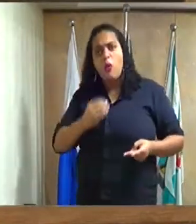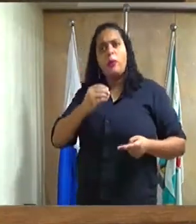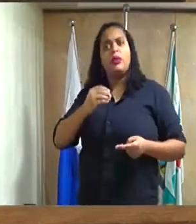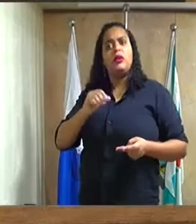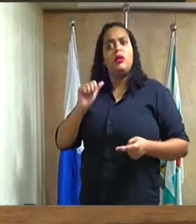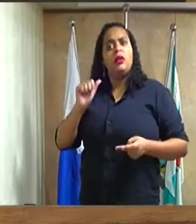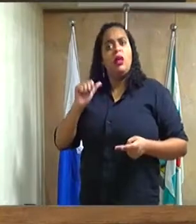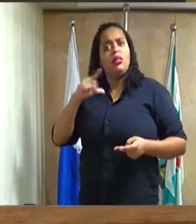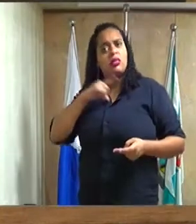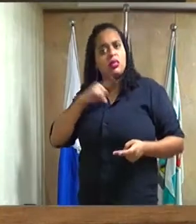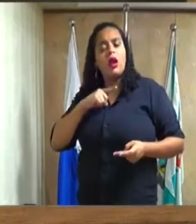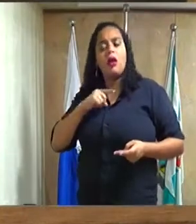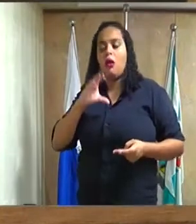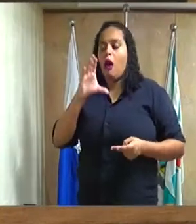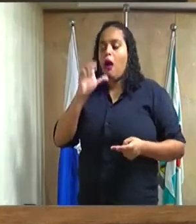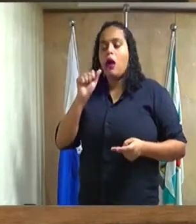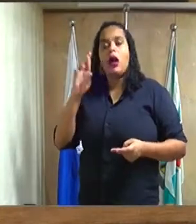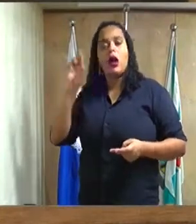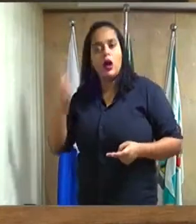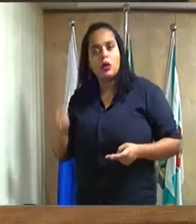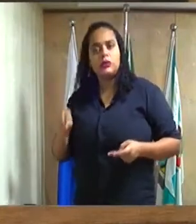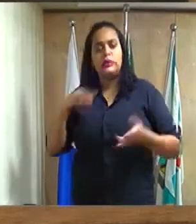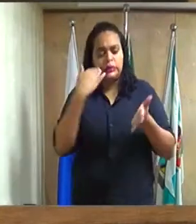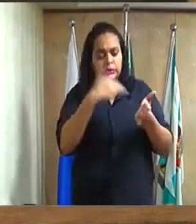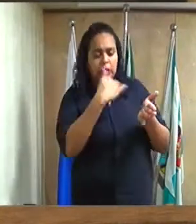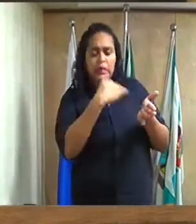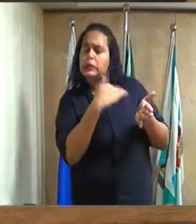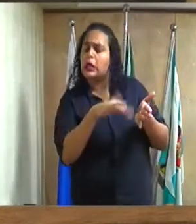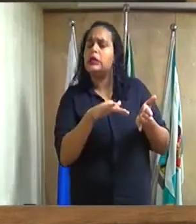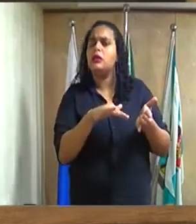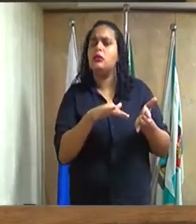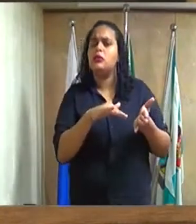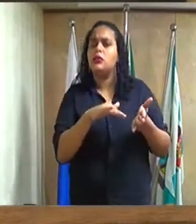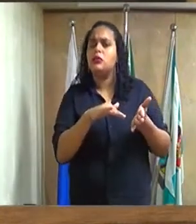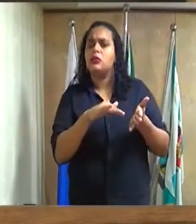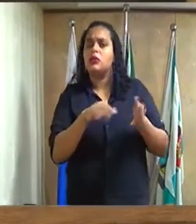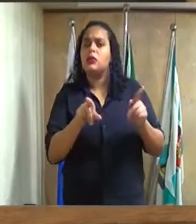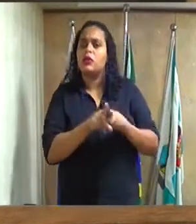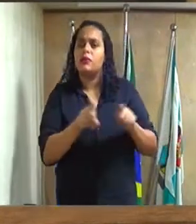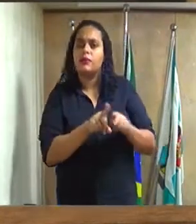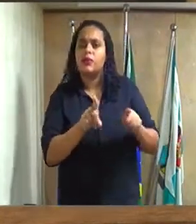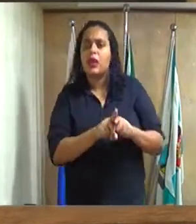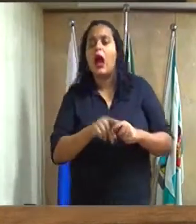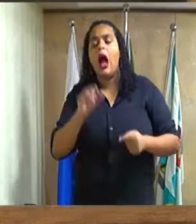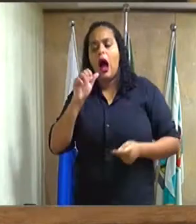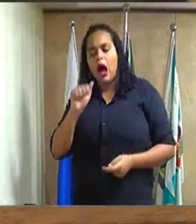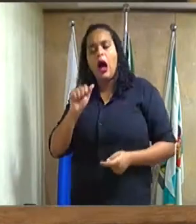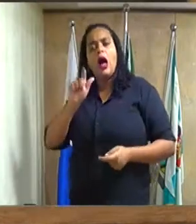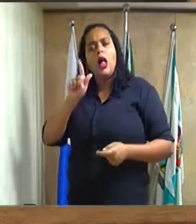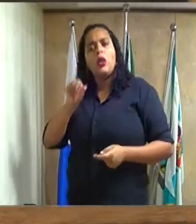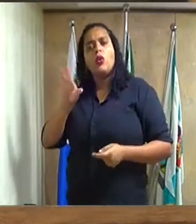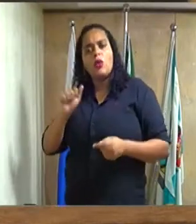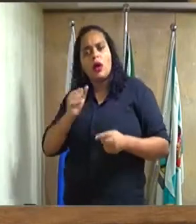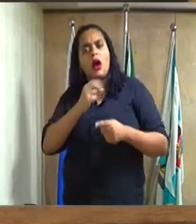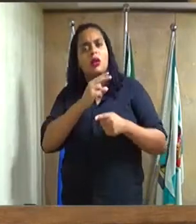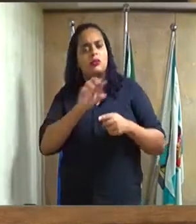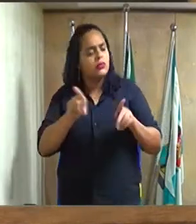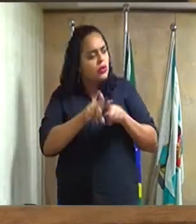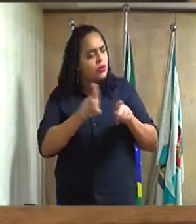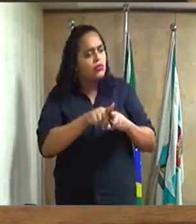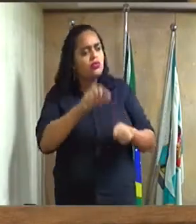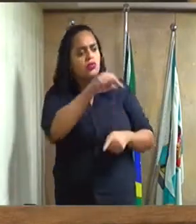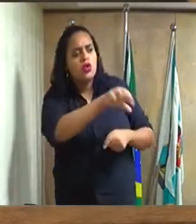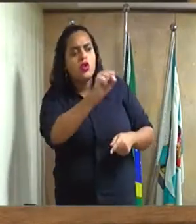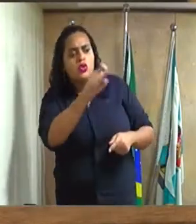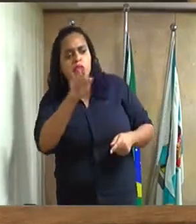importante nessa Secretaria, de que o mesmo aluga o som ali para o